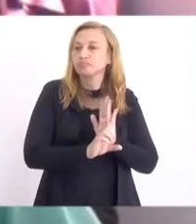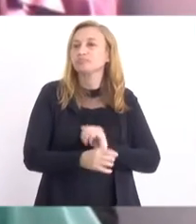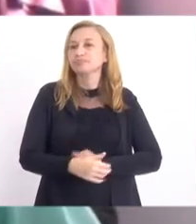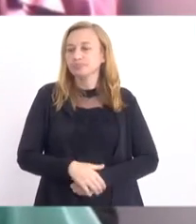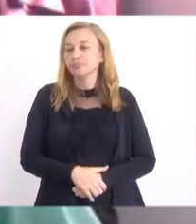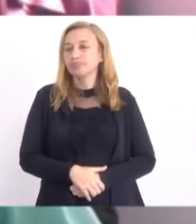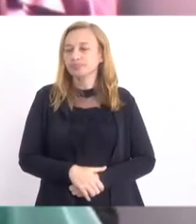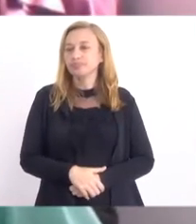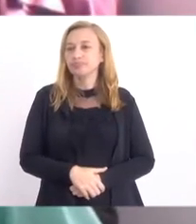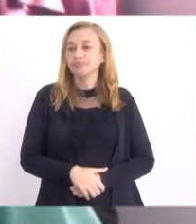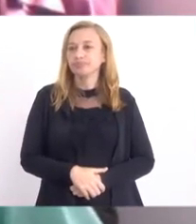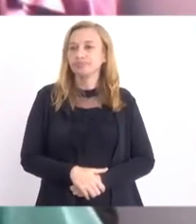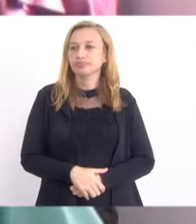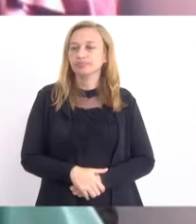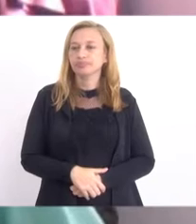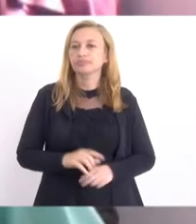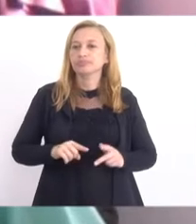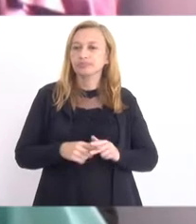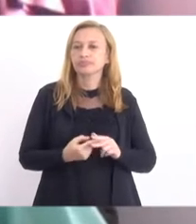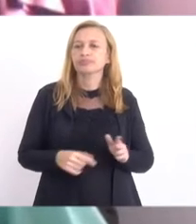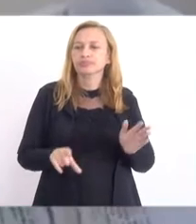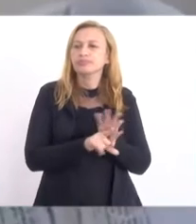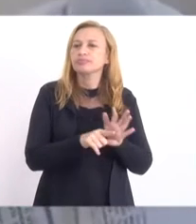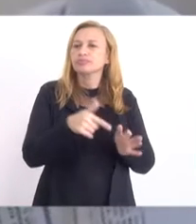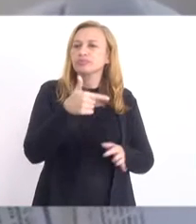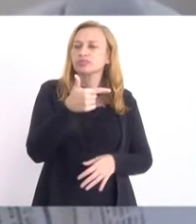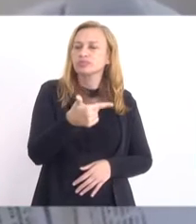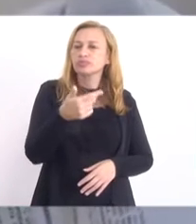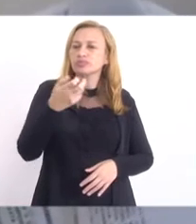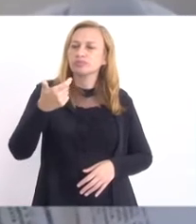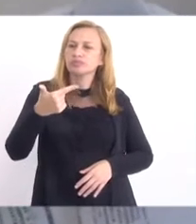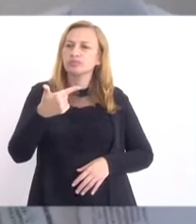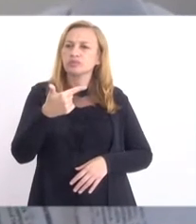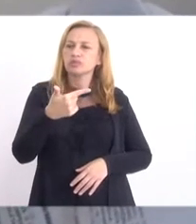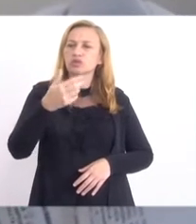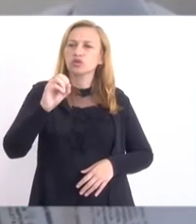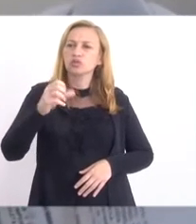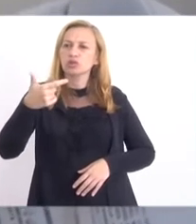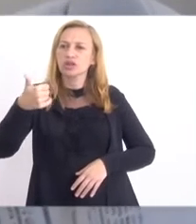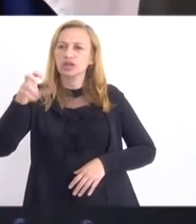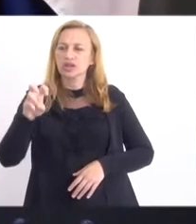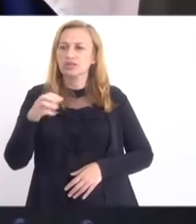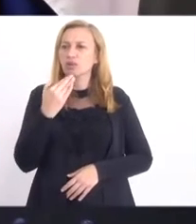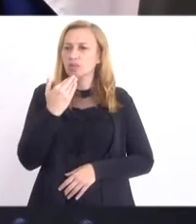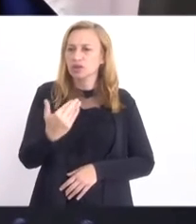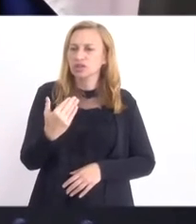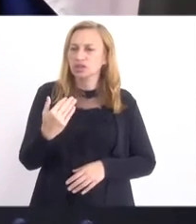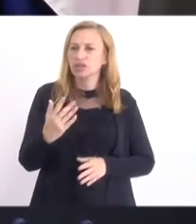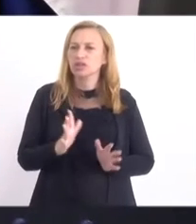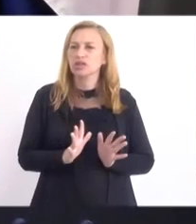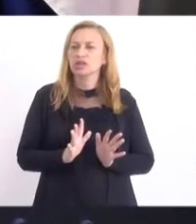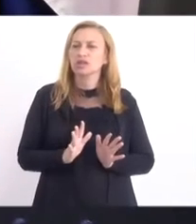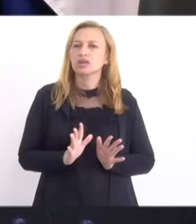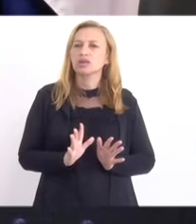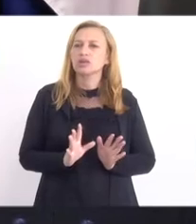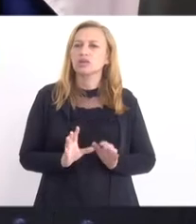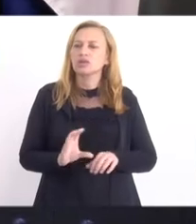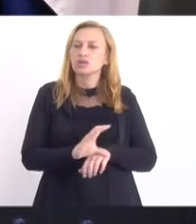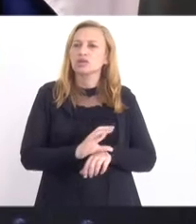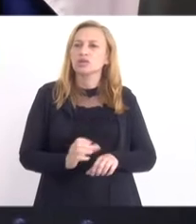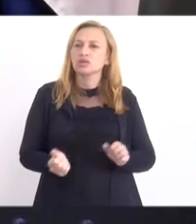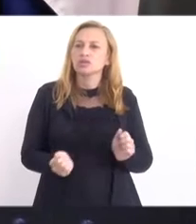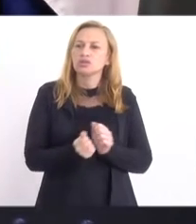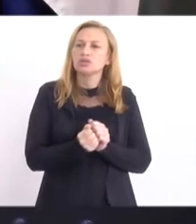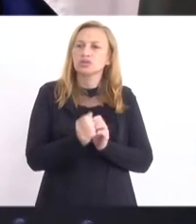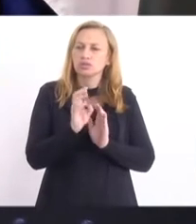lei. com emendas. Isso. Alterar a lei de 2015, não é? É Eu quero, então, pedir... Constitucionalidade com emendas, concluindo